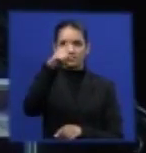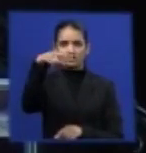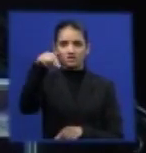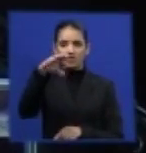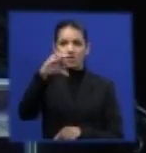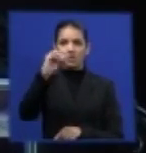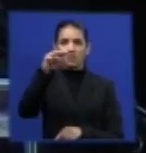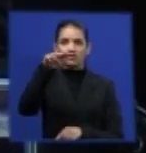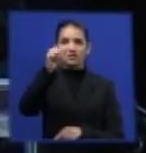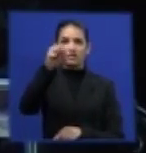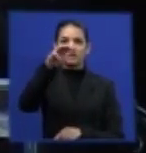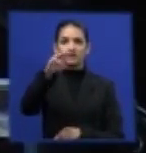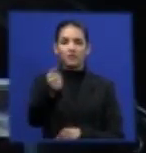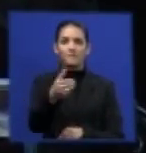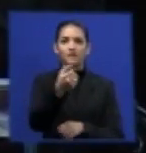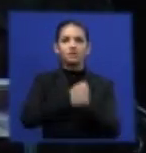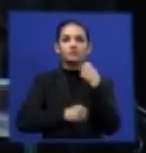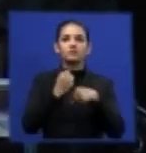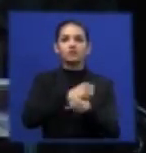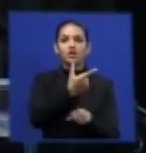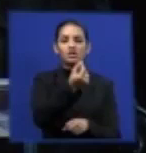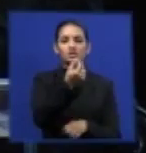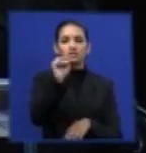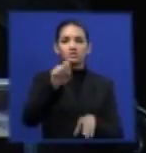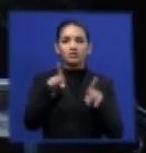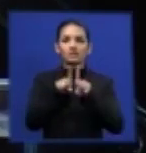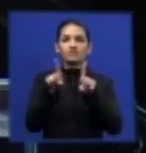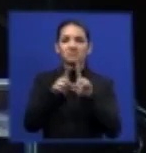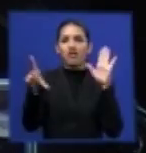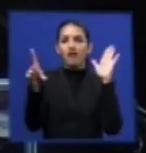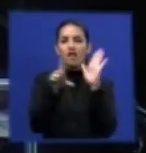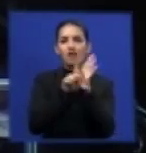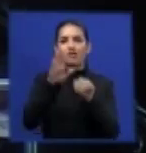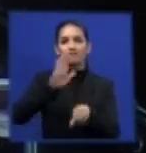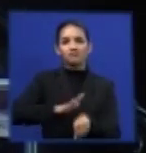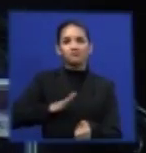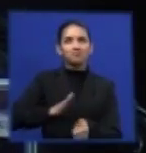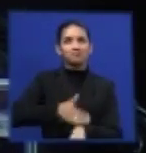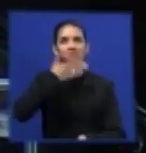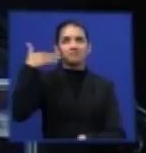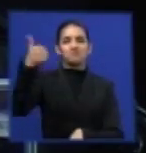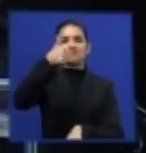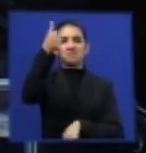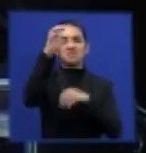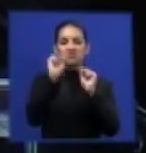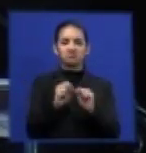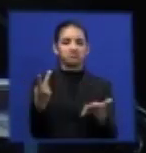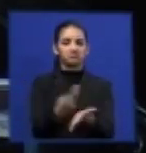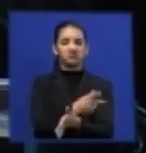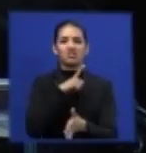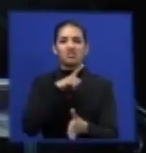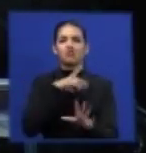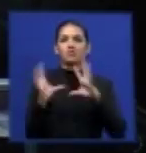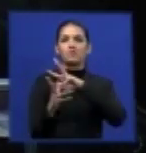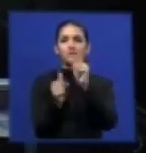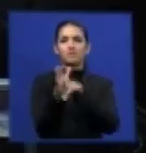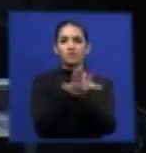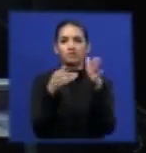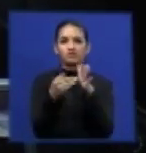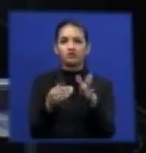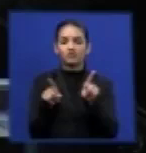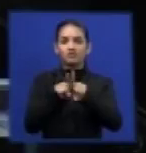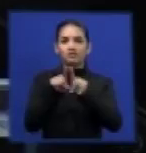legislação. Talvez seja a lei mais magnífica que possa existir no mundo sobre